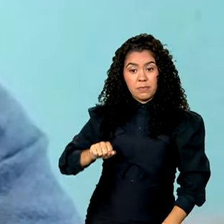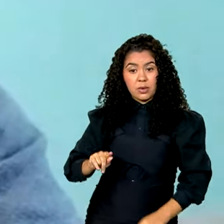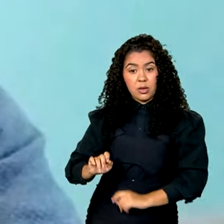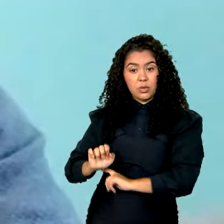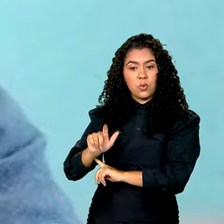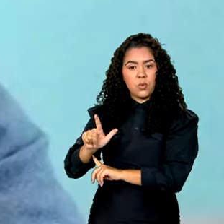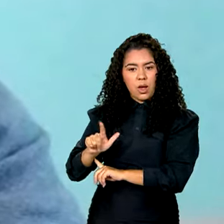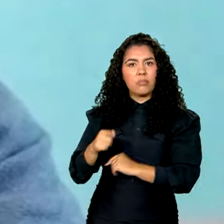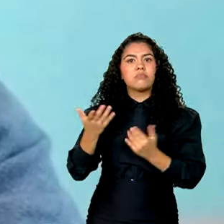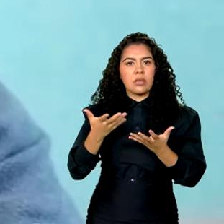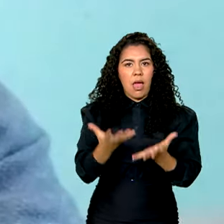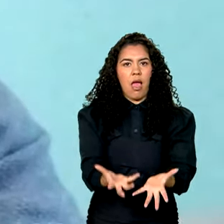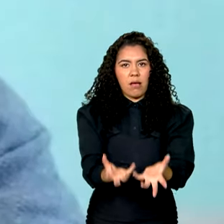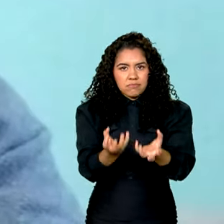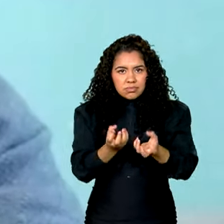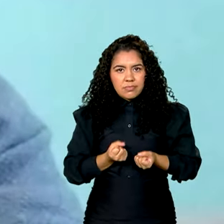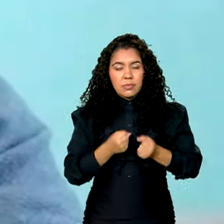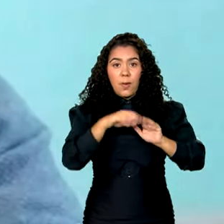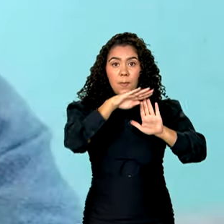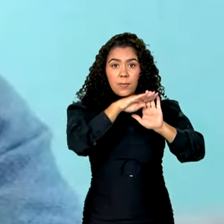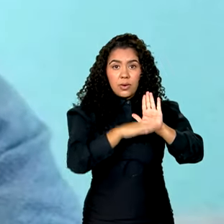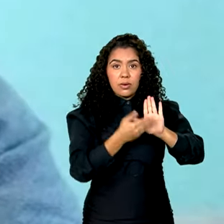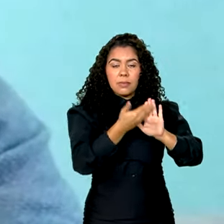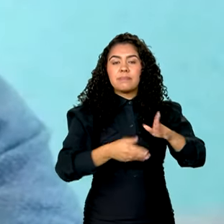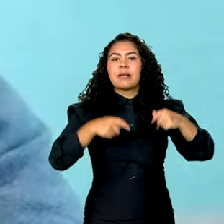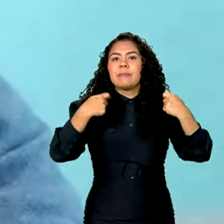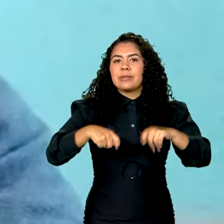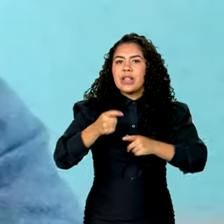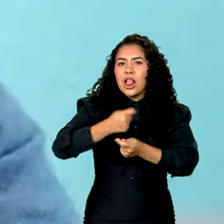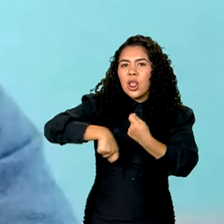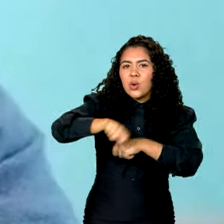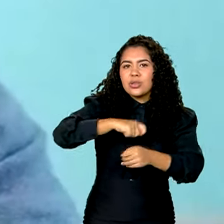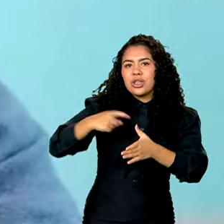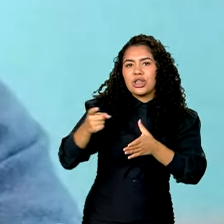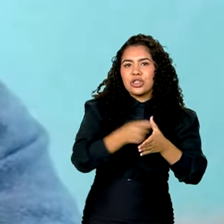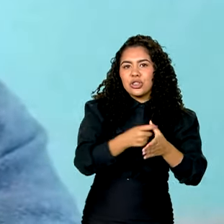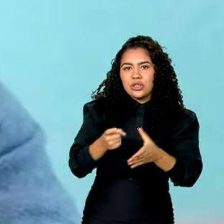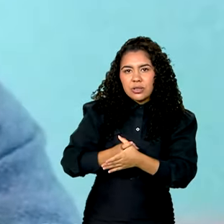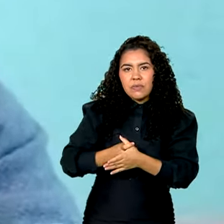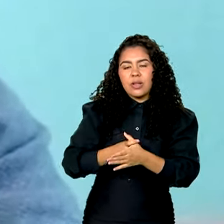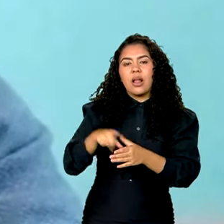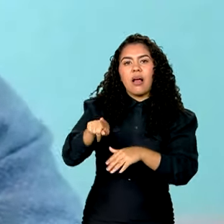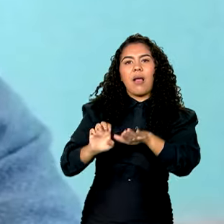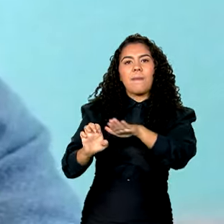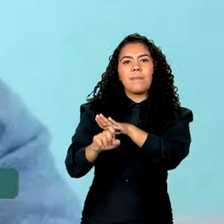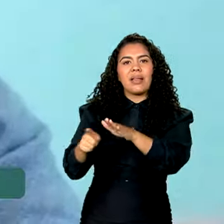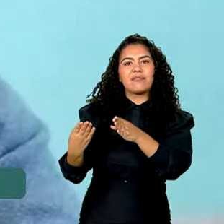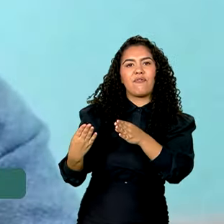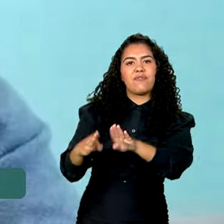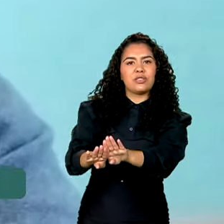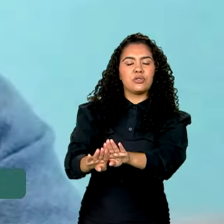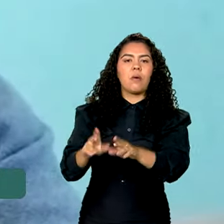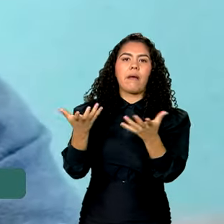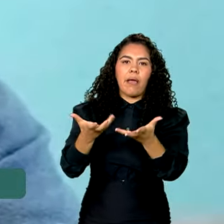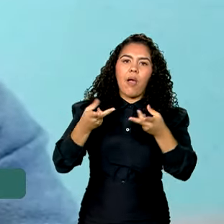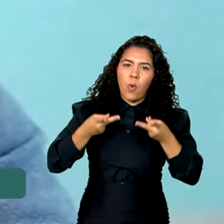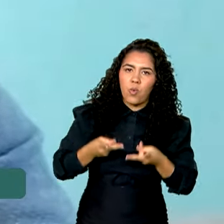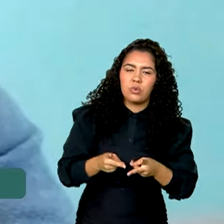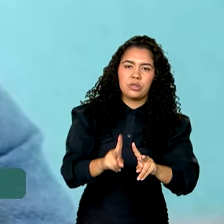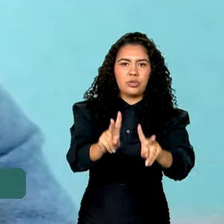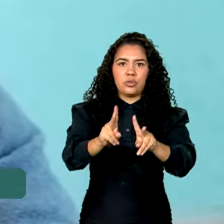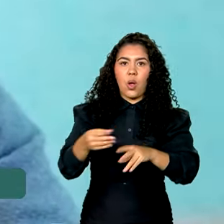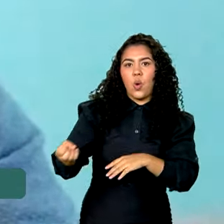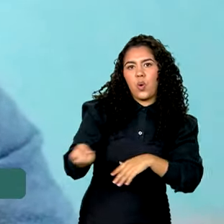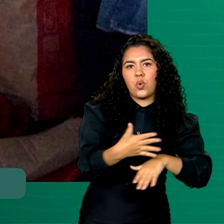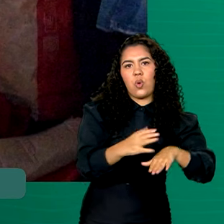com o programa. Ele precisa renegociar tributos de uma empresa que ele já fechou para dar continuidade ao novo